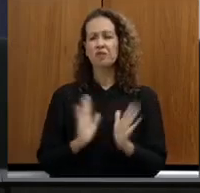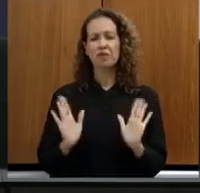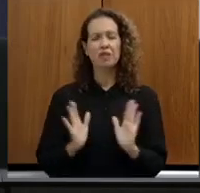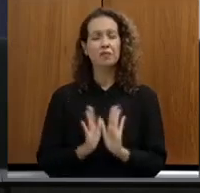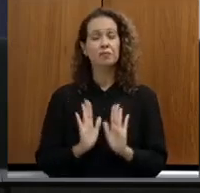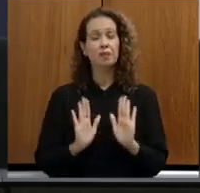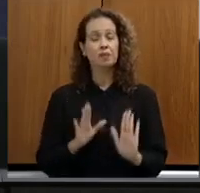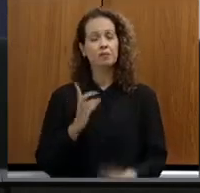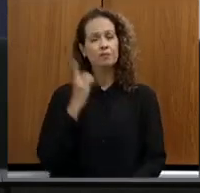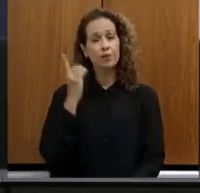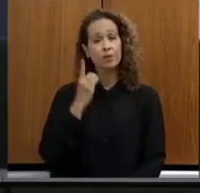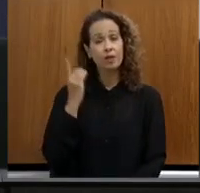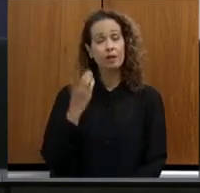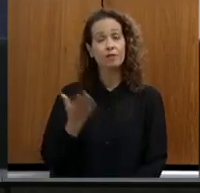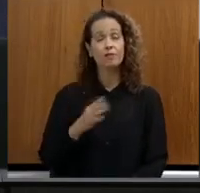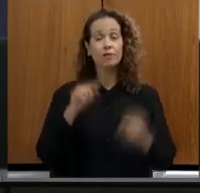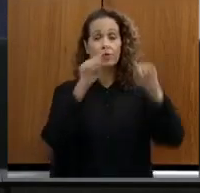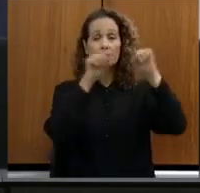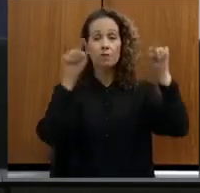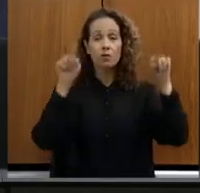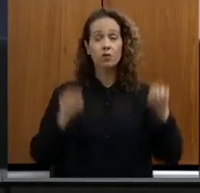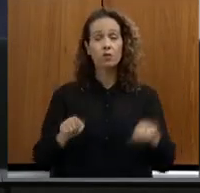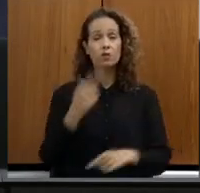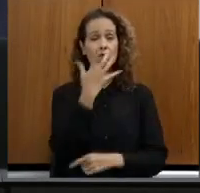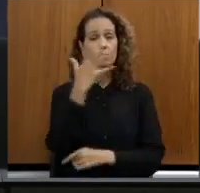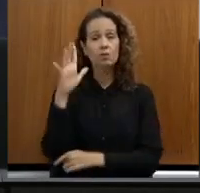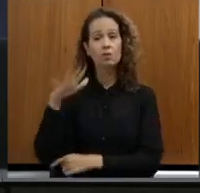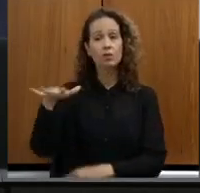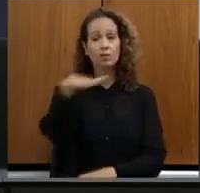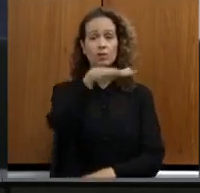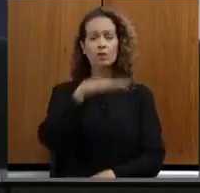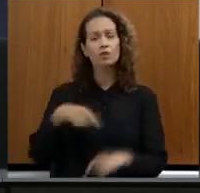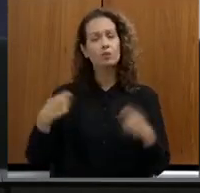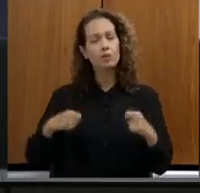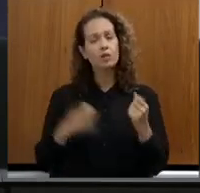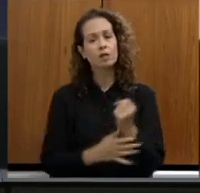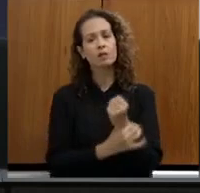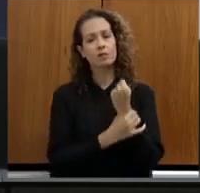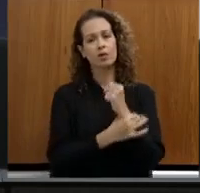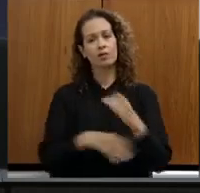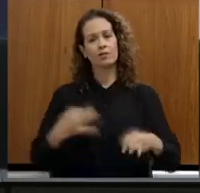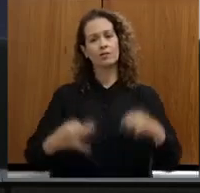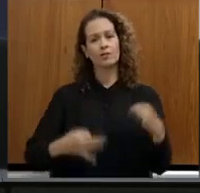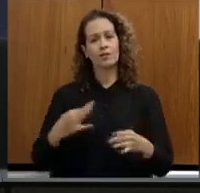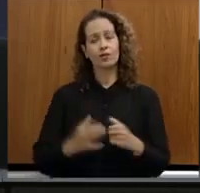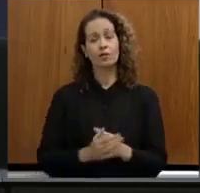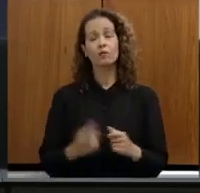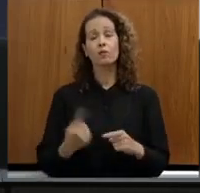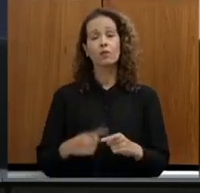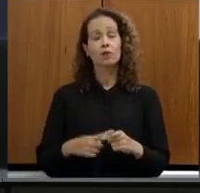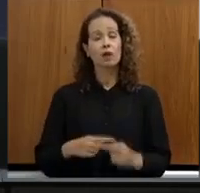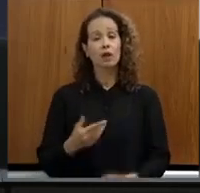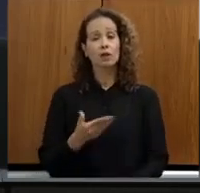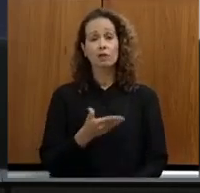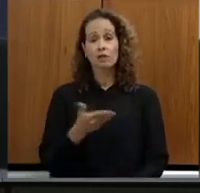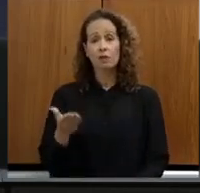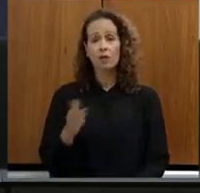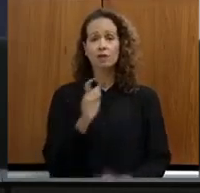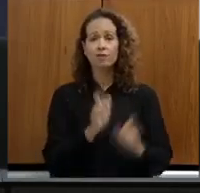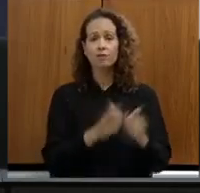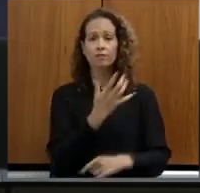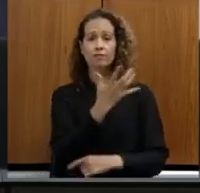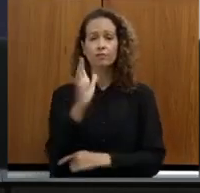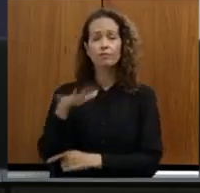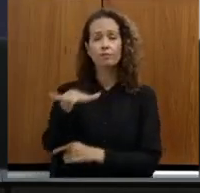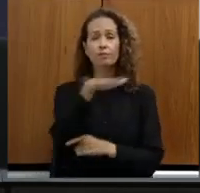Gustavo Valadares, os servidores do meio ambiente precisam dessa segurança jurídica, são eles que analisam processos ambientais de